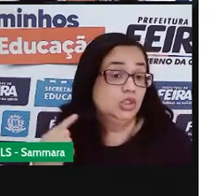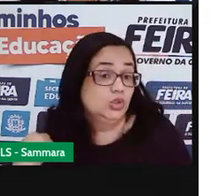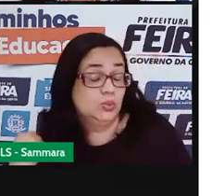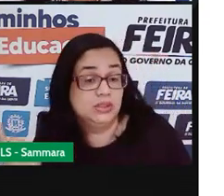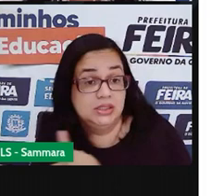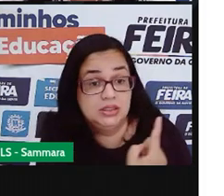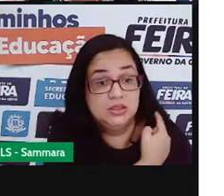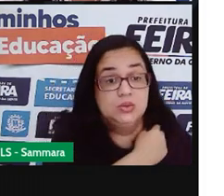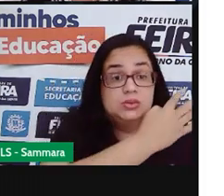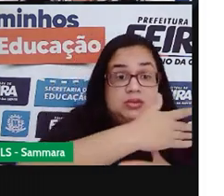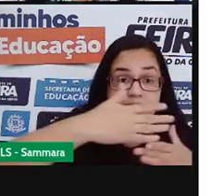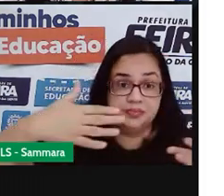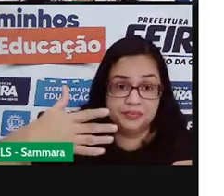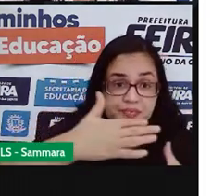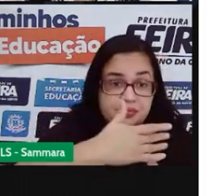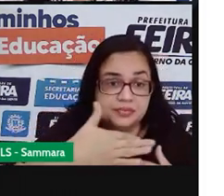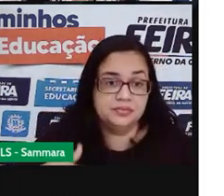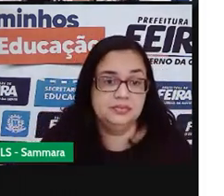cidade.